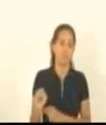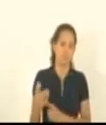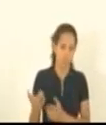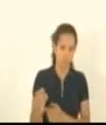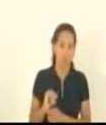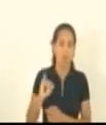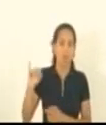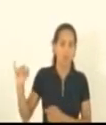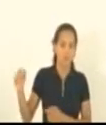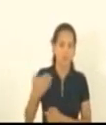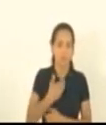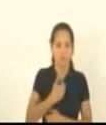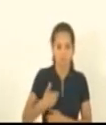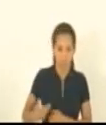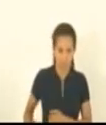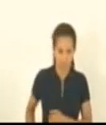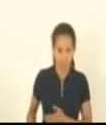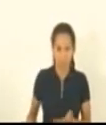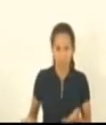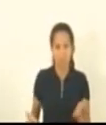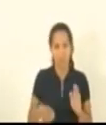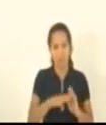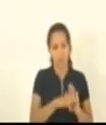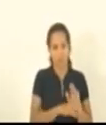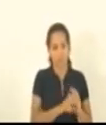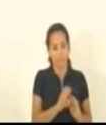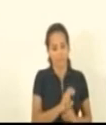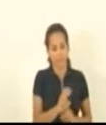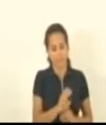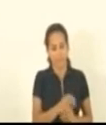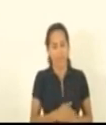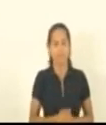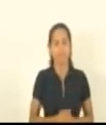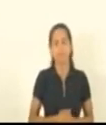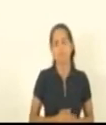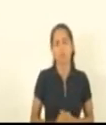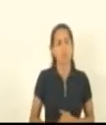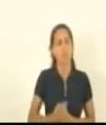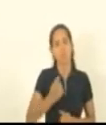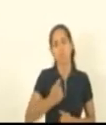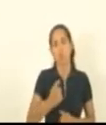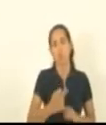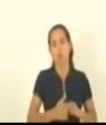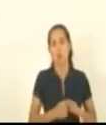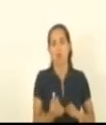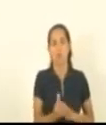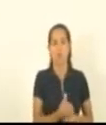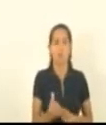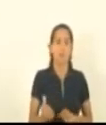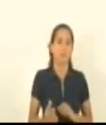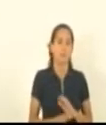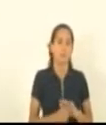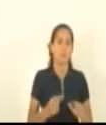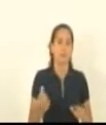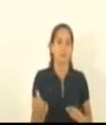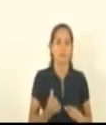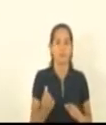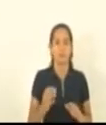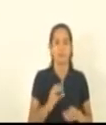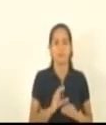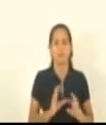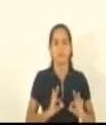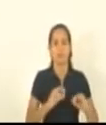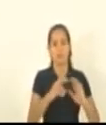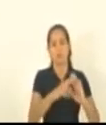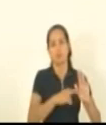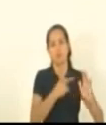governador. quinto item da pauta. Discussão única no sistema do artigo 66, parágrafo 6 da Constituição Estadual de veto total para o